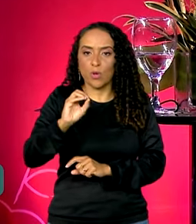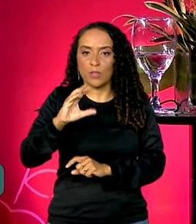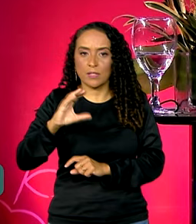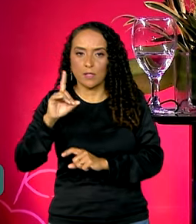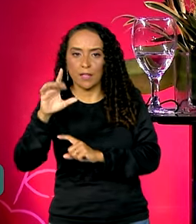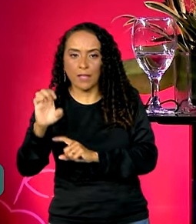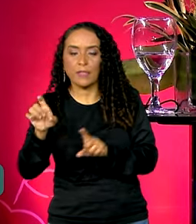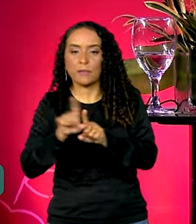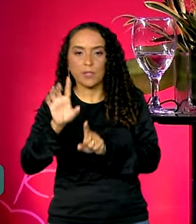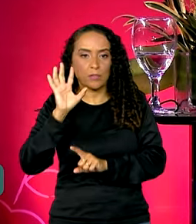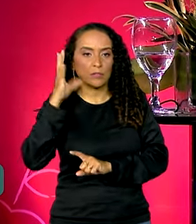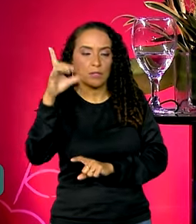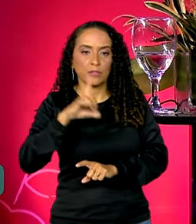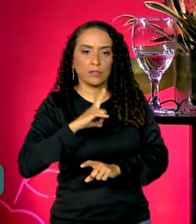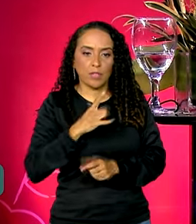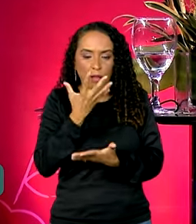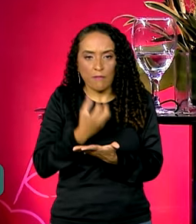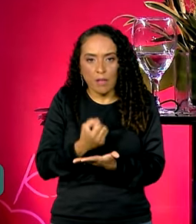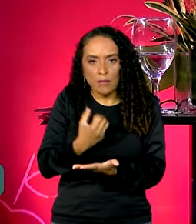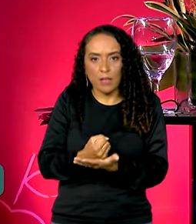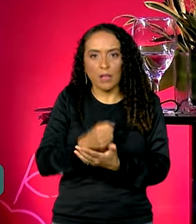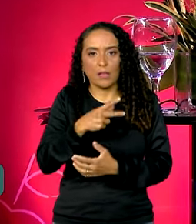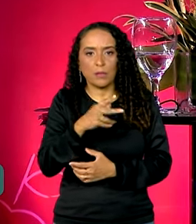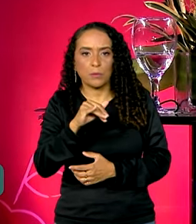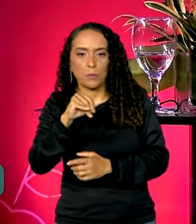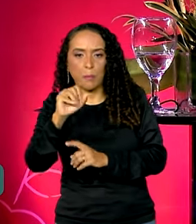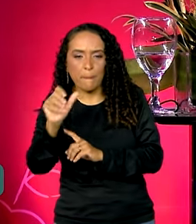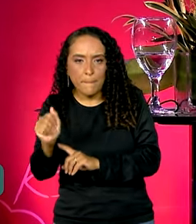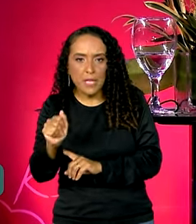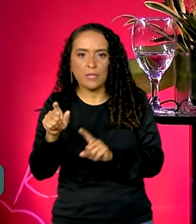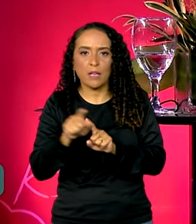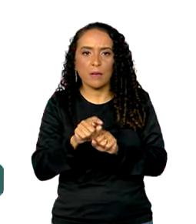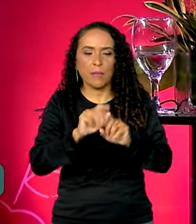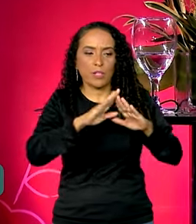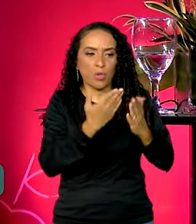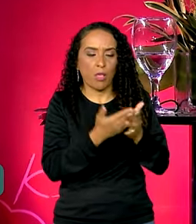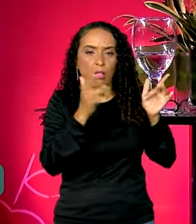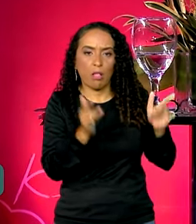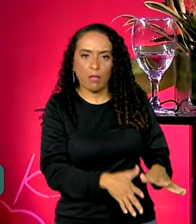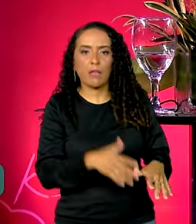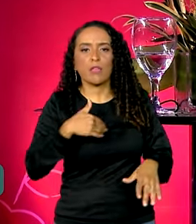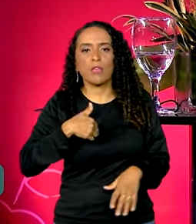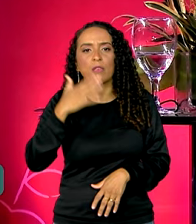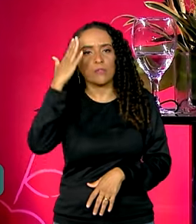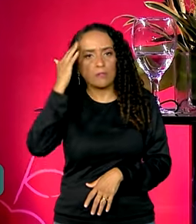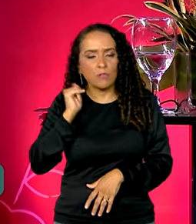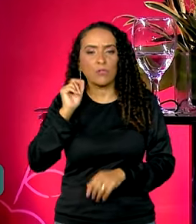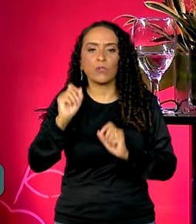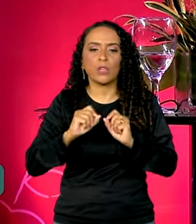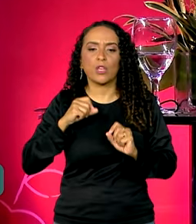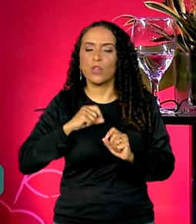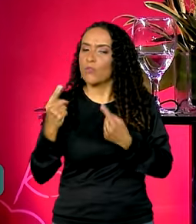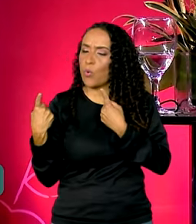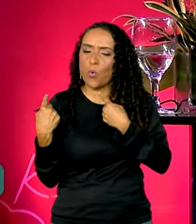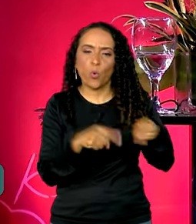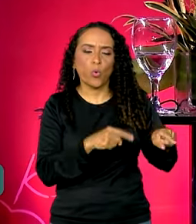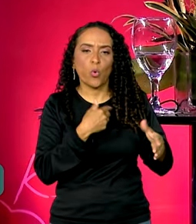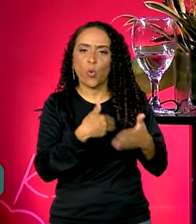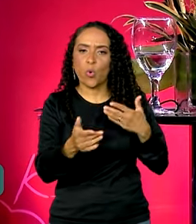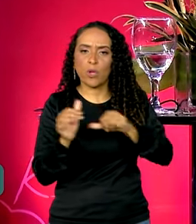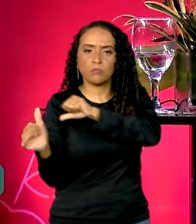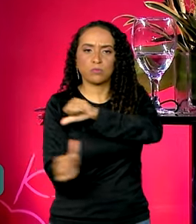resultados que nós temos de alfabetização, do PISA, evasão escolar, e eu serei terminantemente contra qualquer